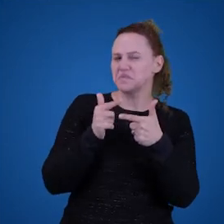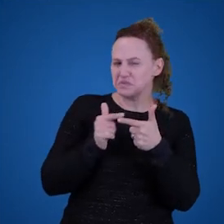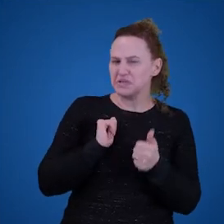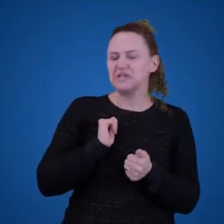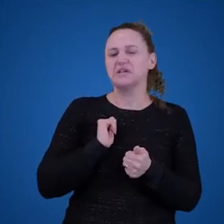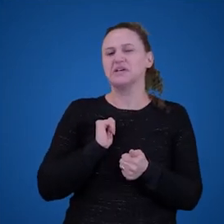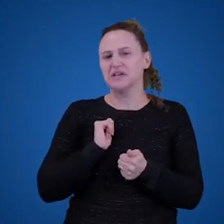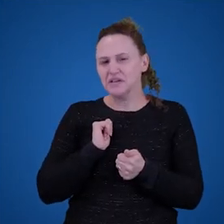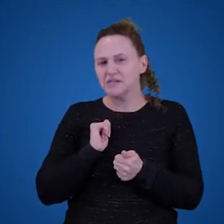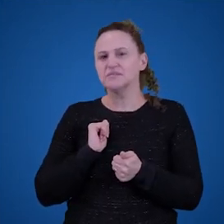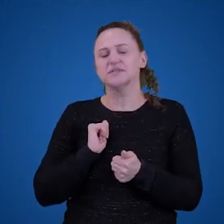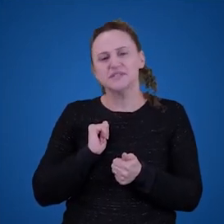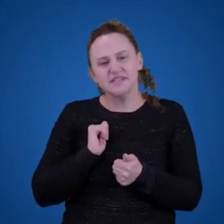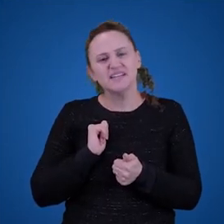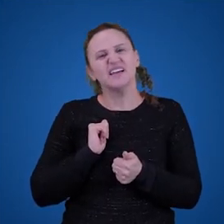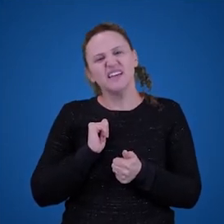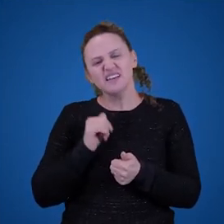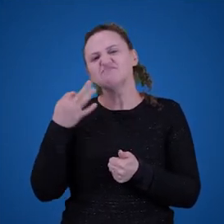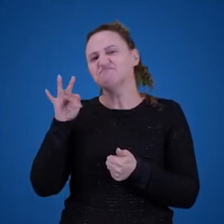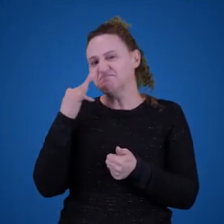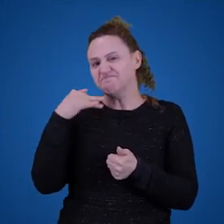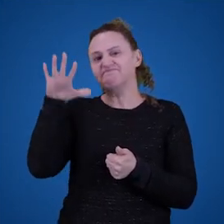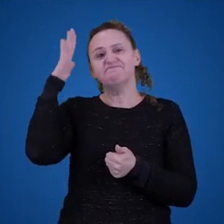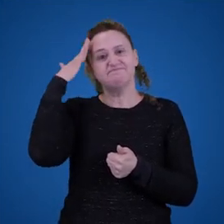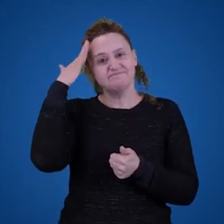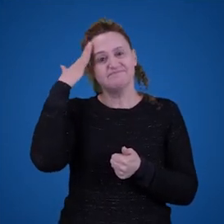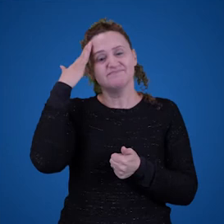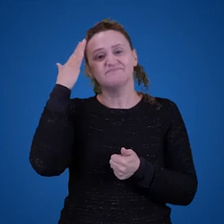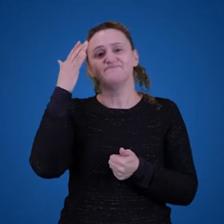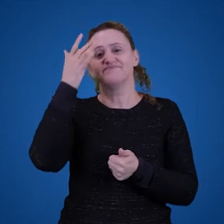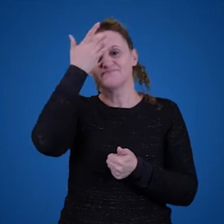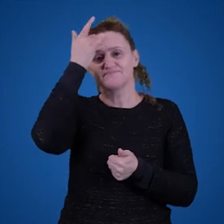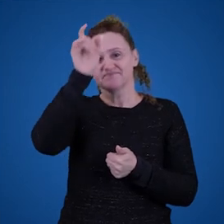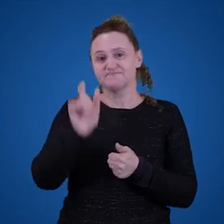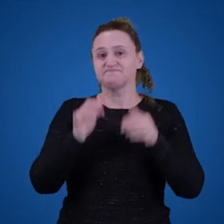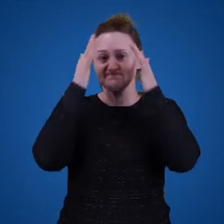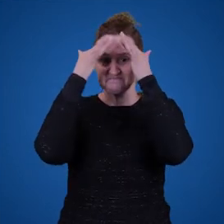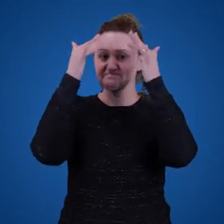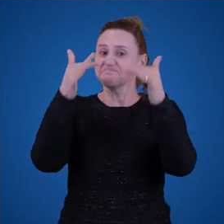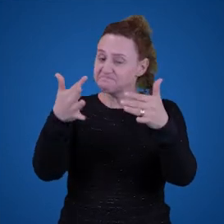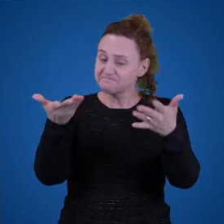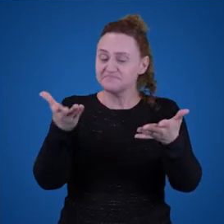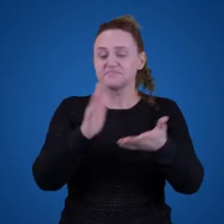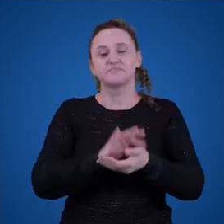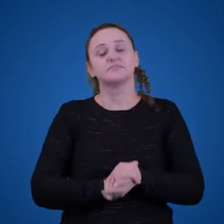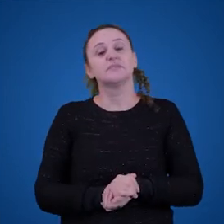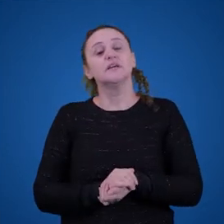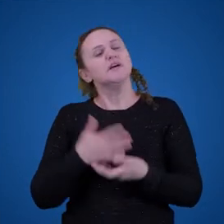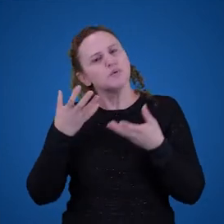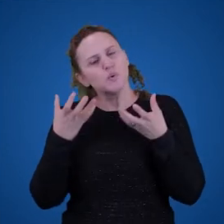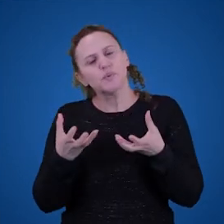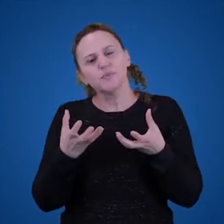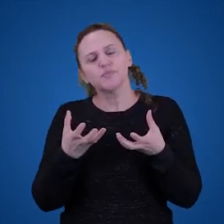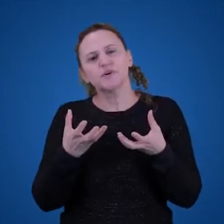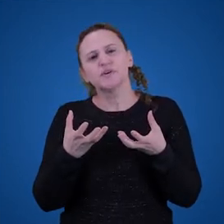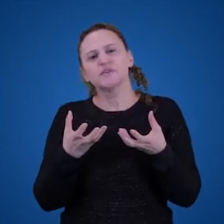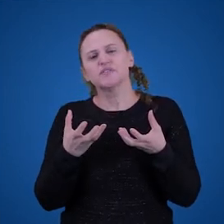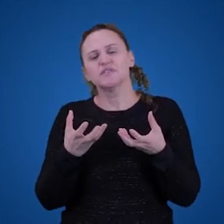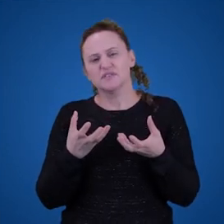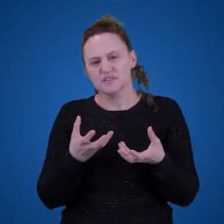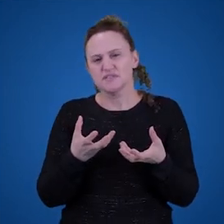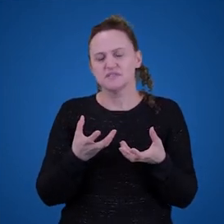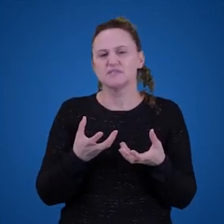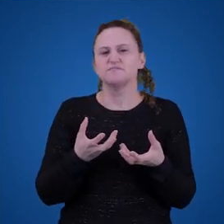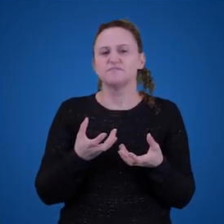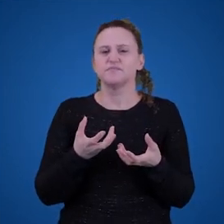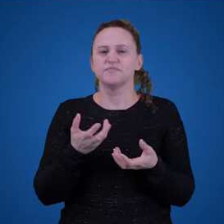cabeça para filósofos. O que é importante, penso eu, nessa disciplina para que vocês guardem na profissão de vocês